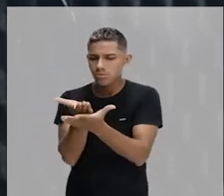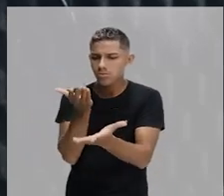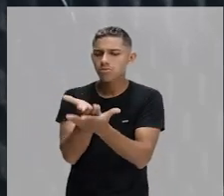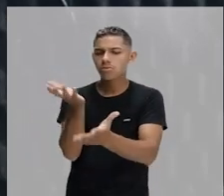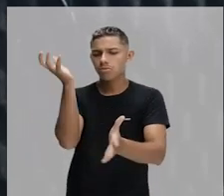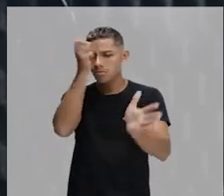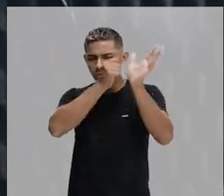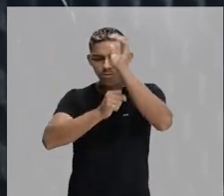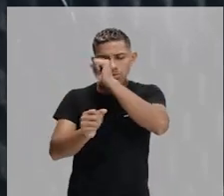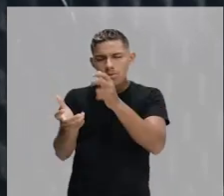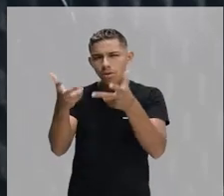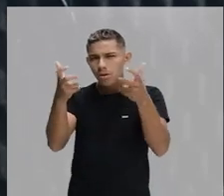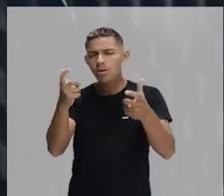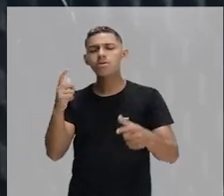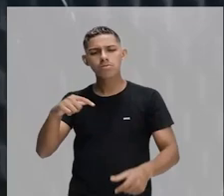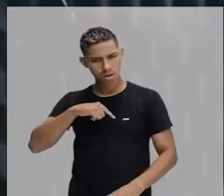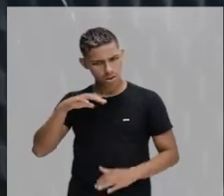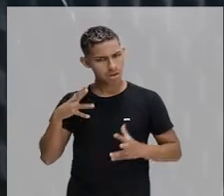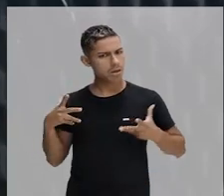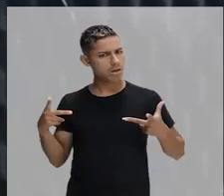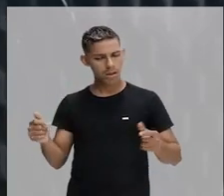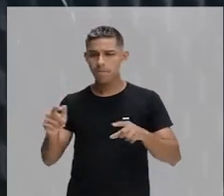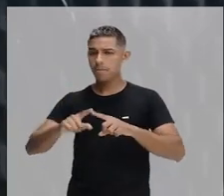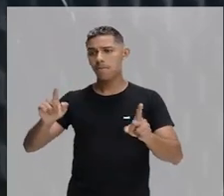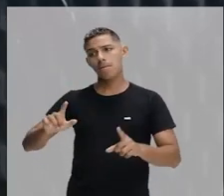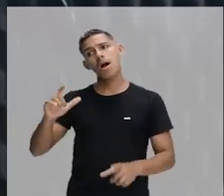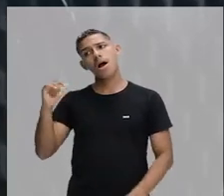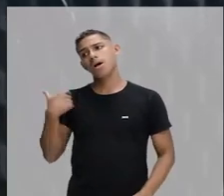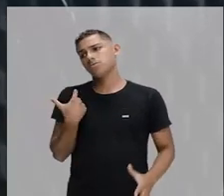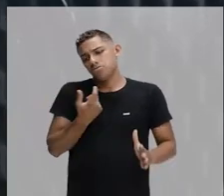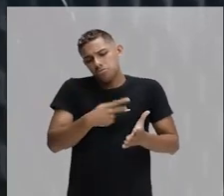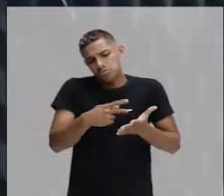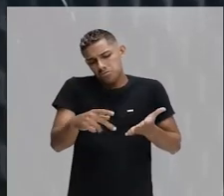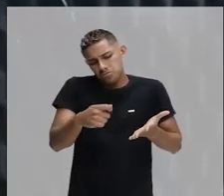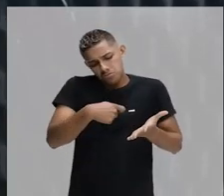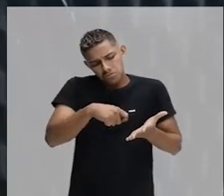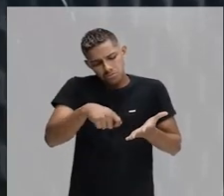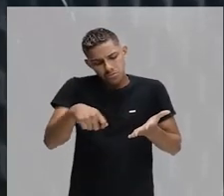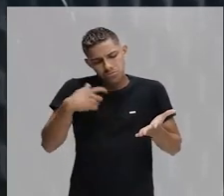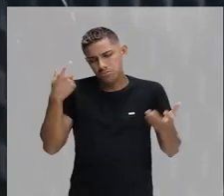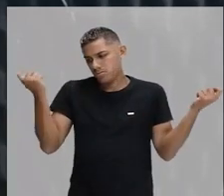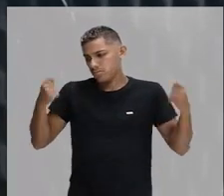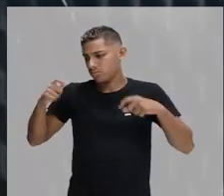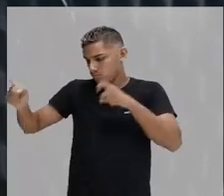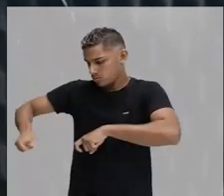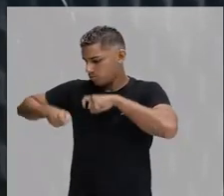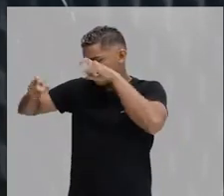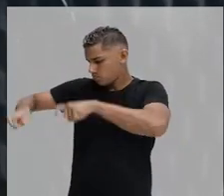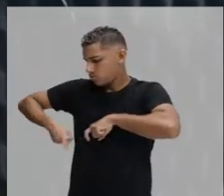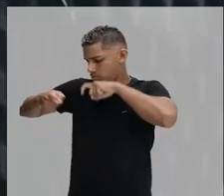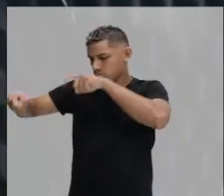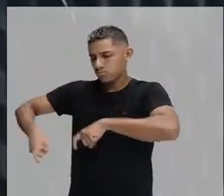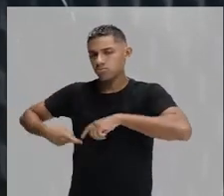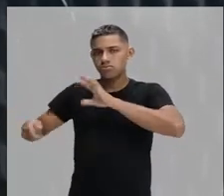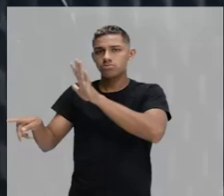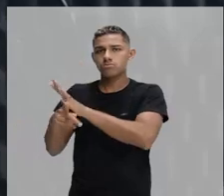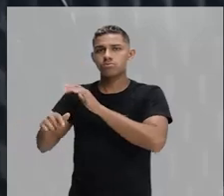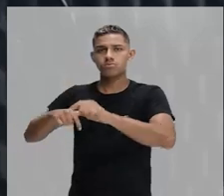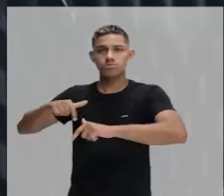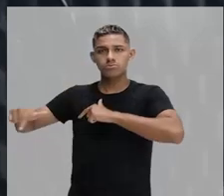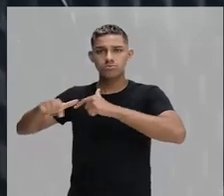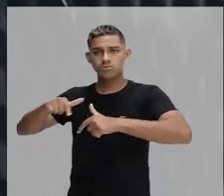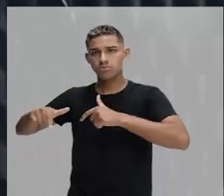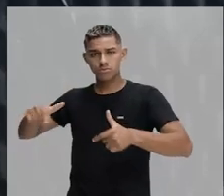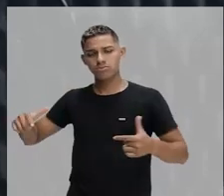Porque vocês percebem que ele tem o talento, mas ele continua ali produzindo os versos e tendo que lidar com o todo o trabalho da